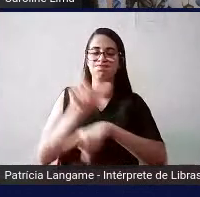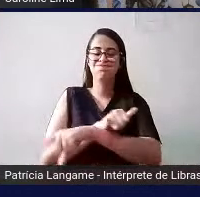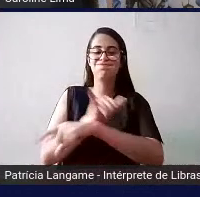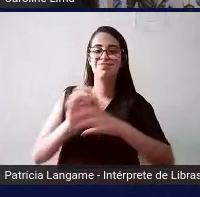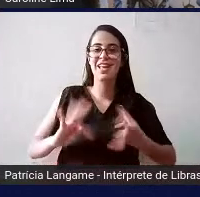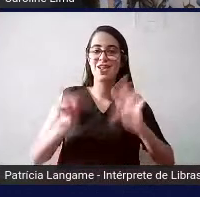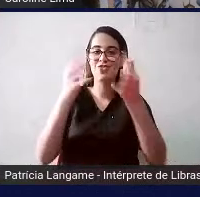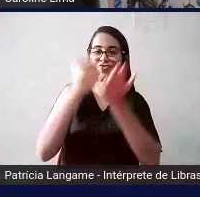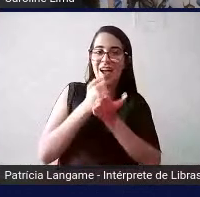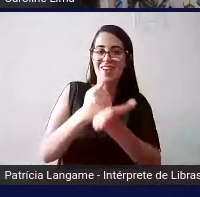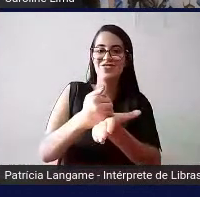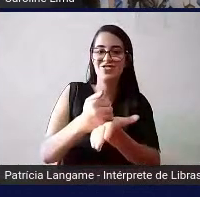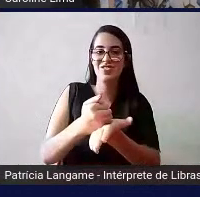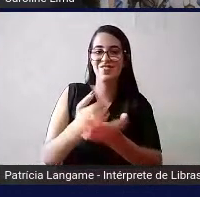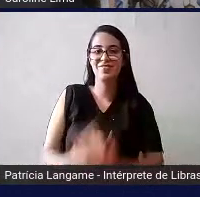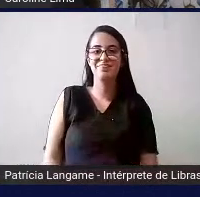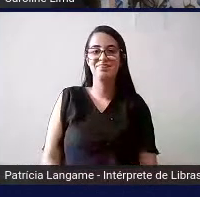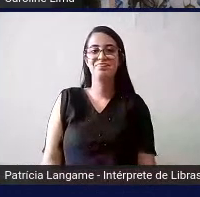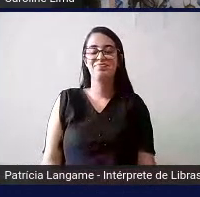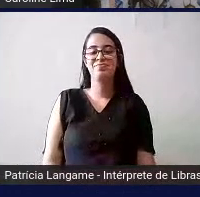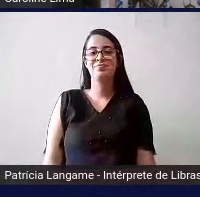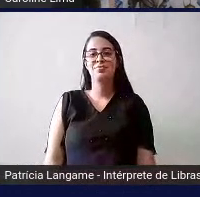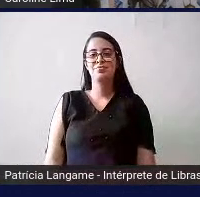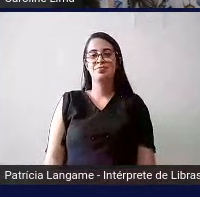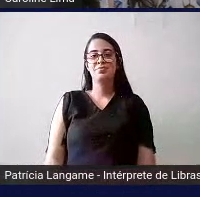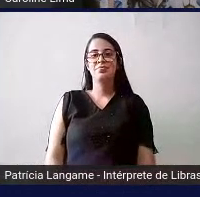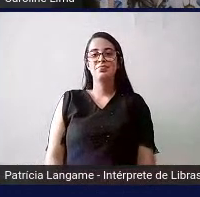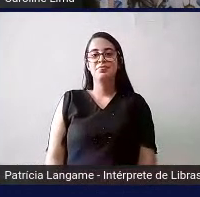assistiva por favor